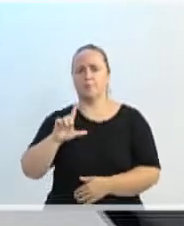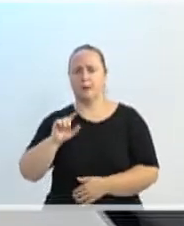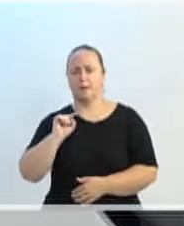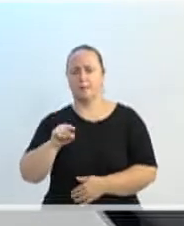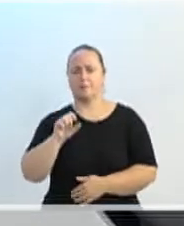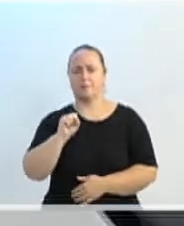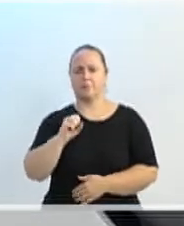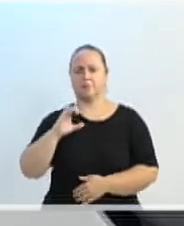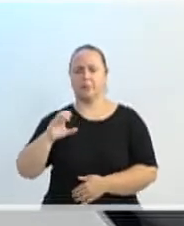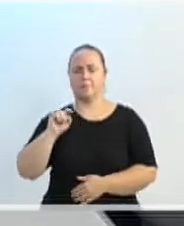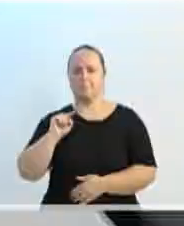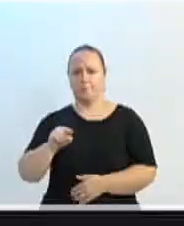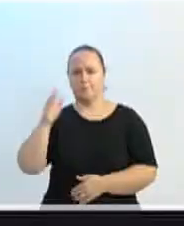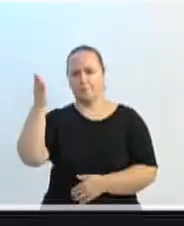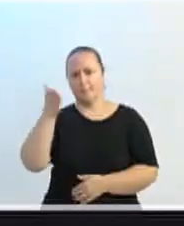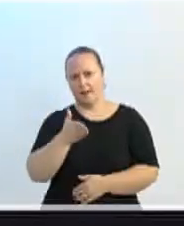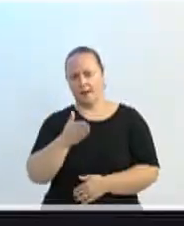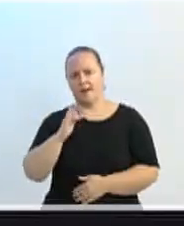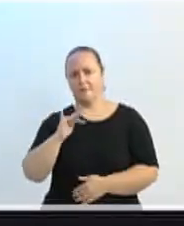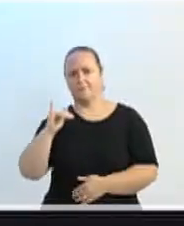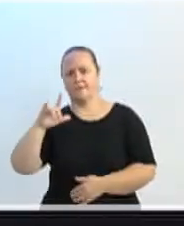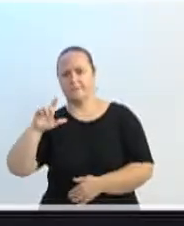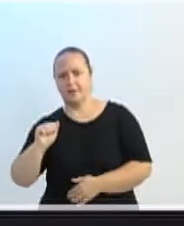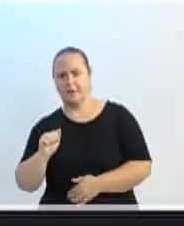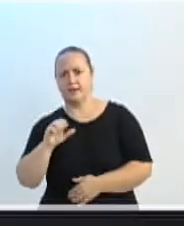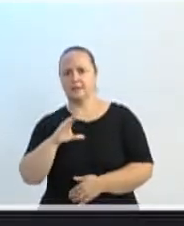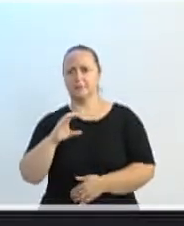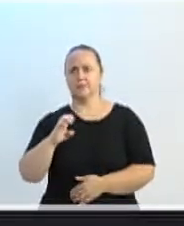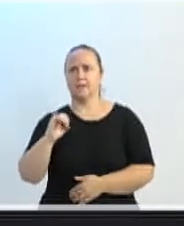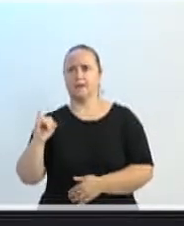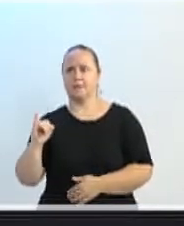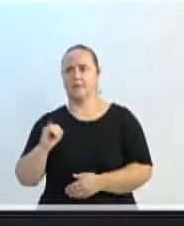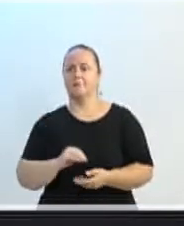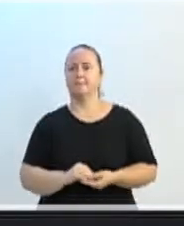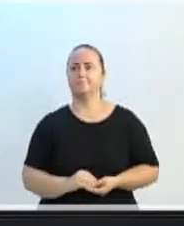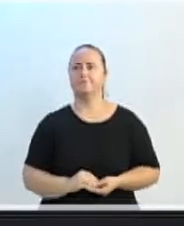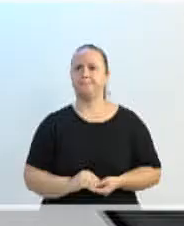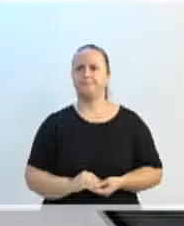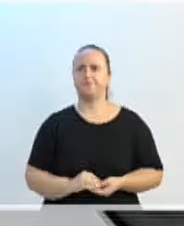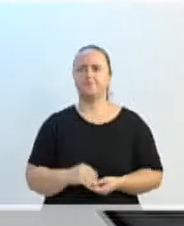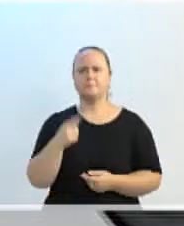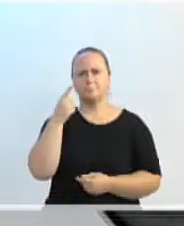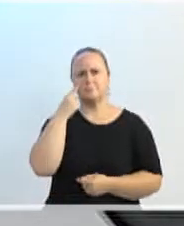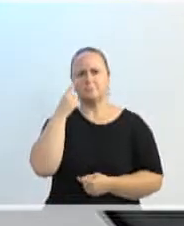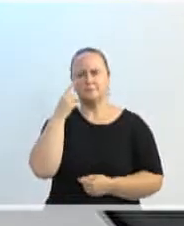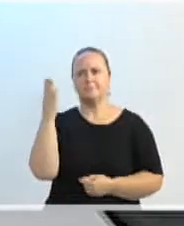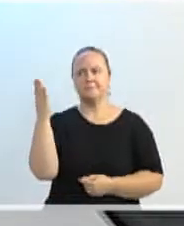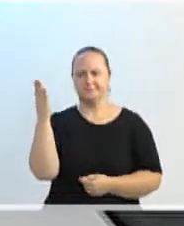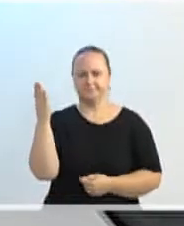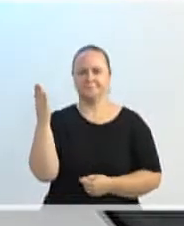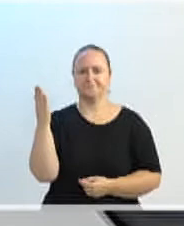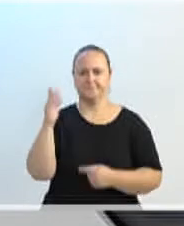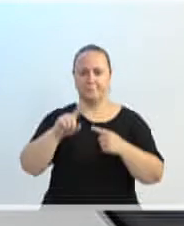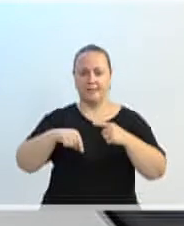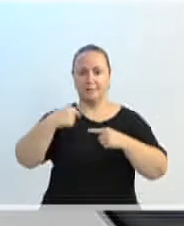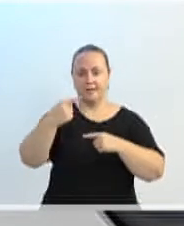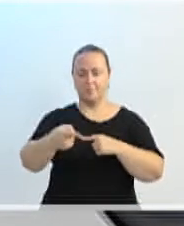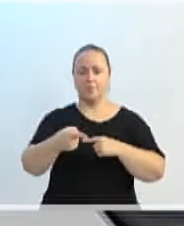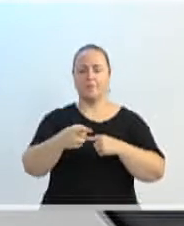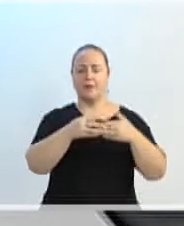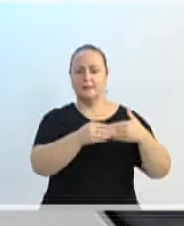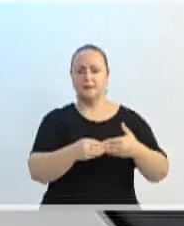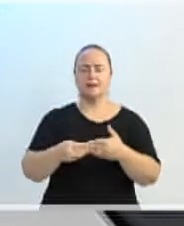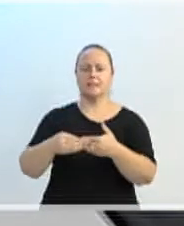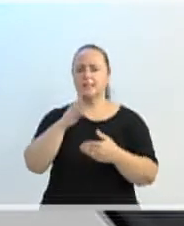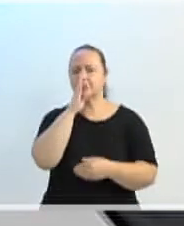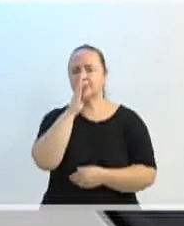barra fila CI, ou até mesmo pelo portal da transparência do município. Pela parte de consultas públicas que ele vai direcionar a família direto lá.